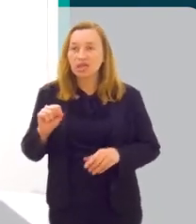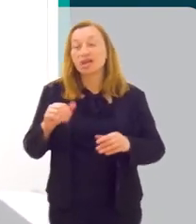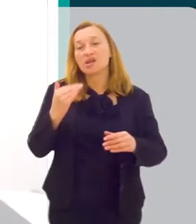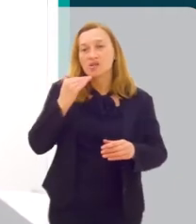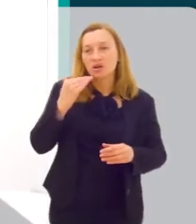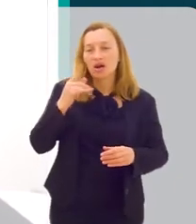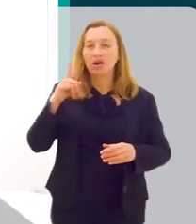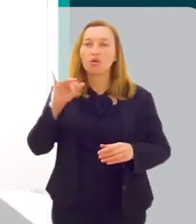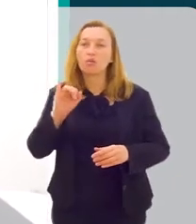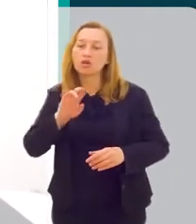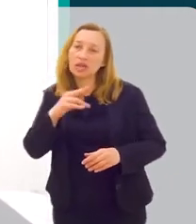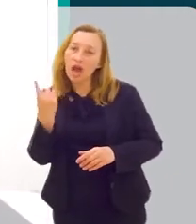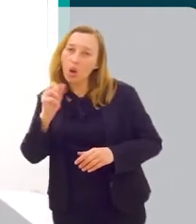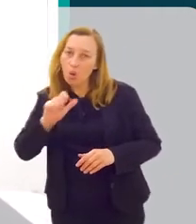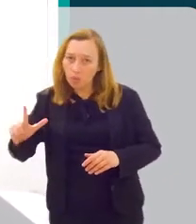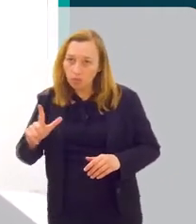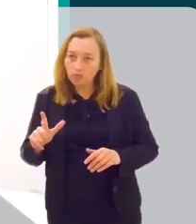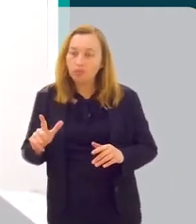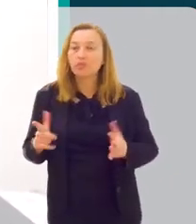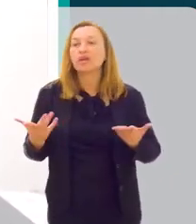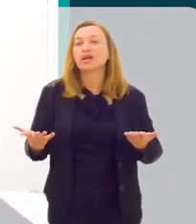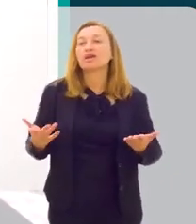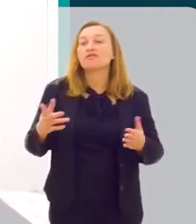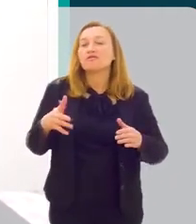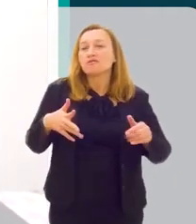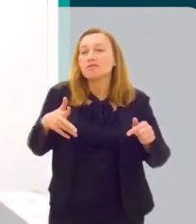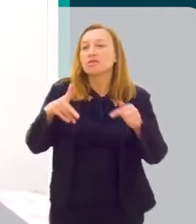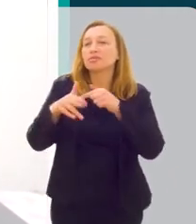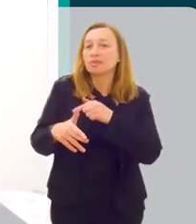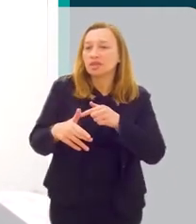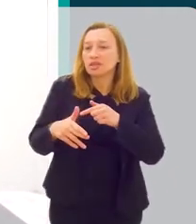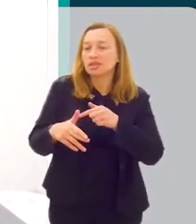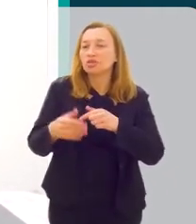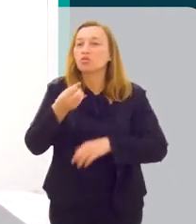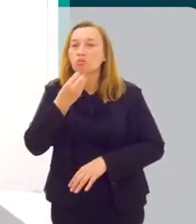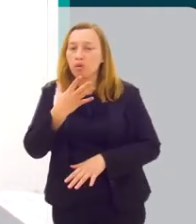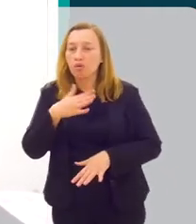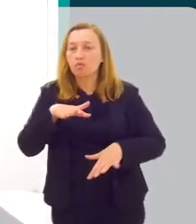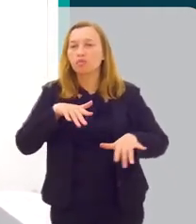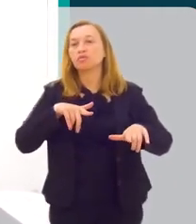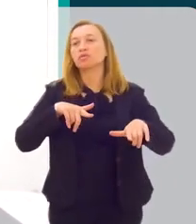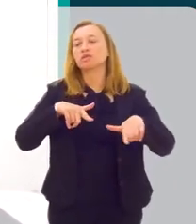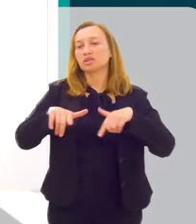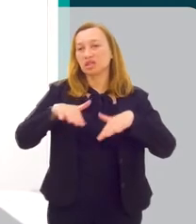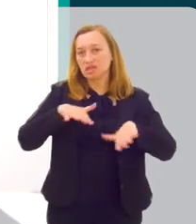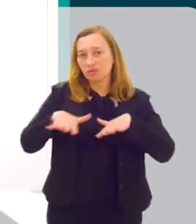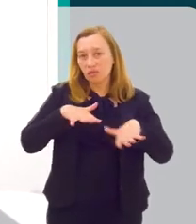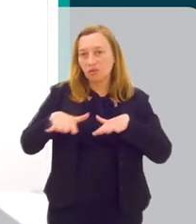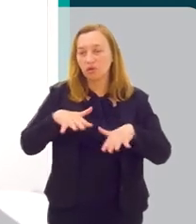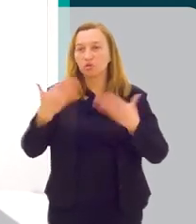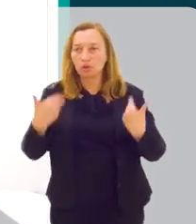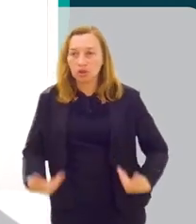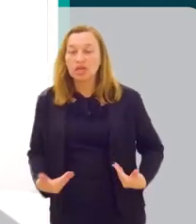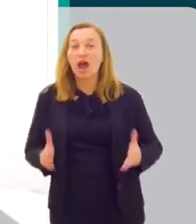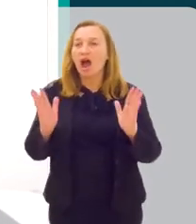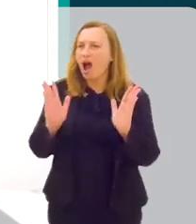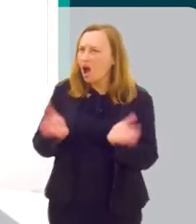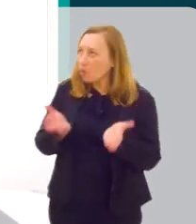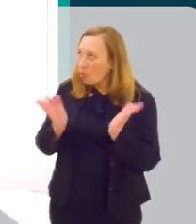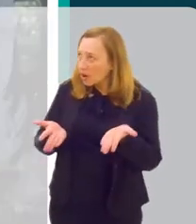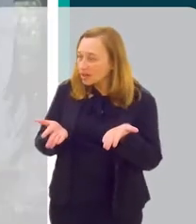hormonal. E, claro, que uma disfunção hormonal, ele vai impactar no bom funcionamento do organismo.